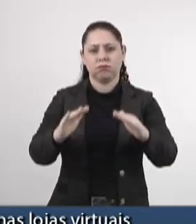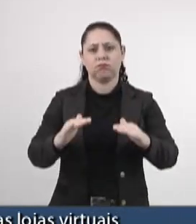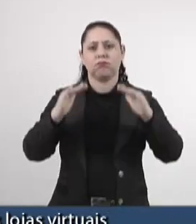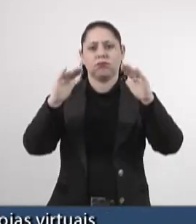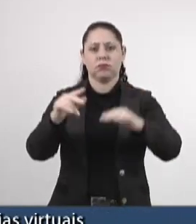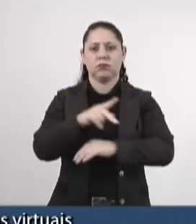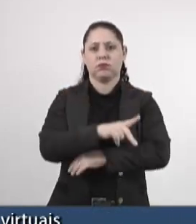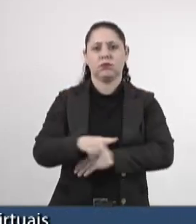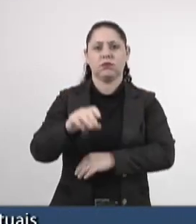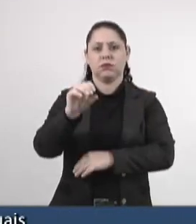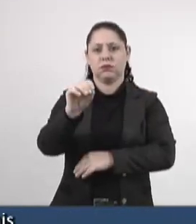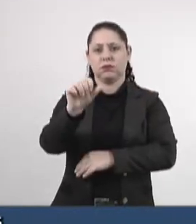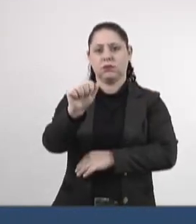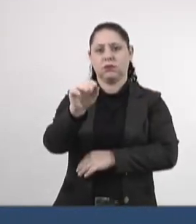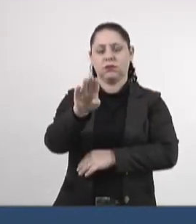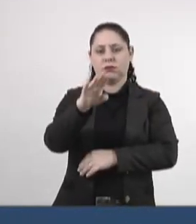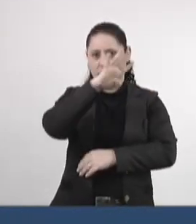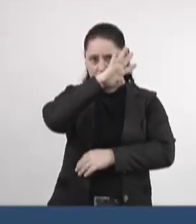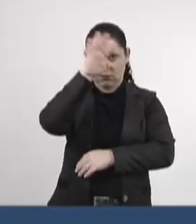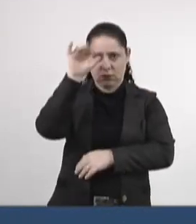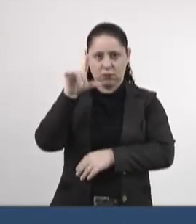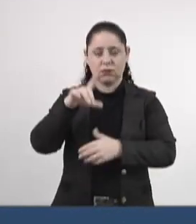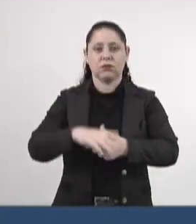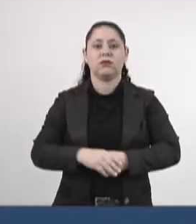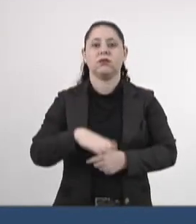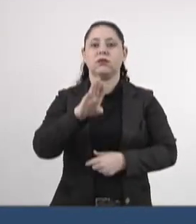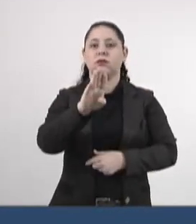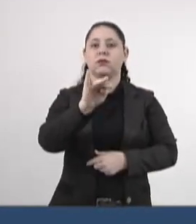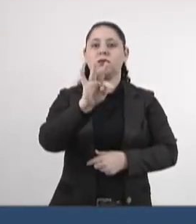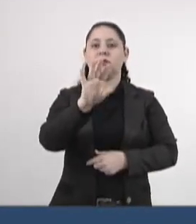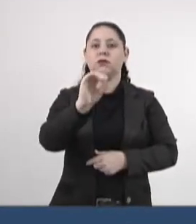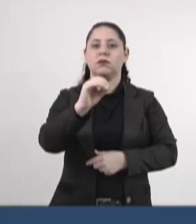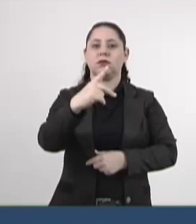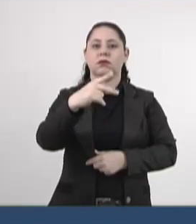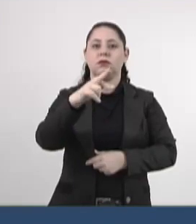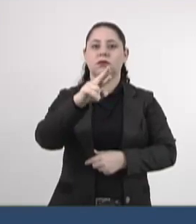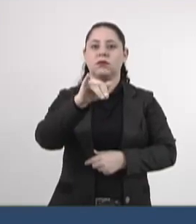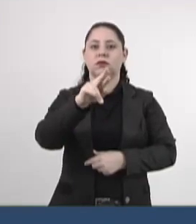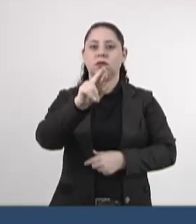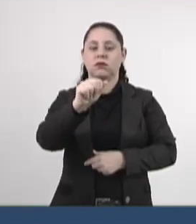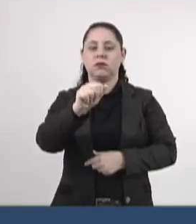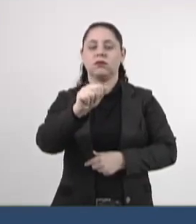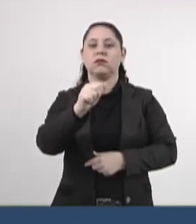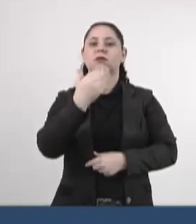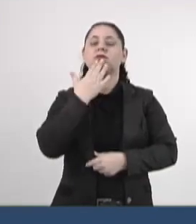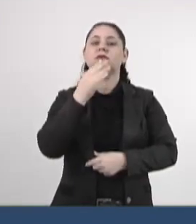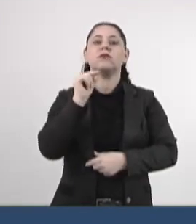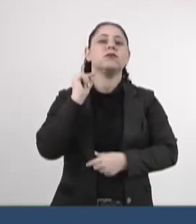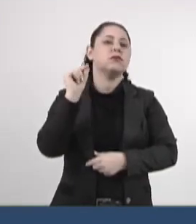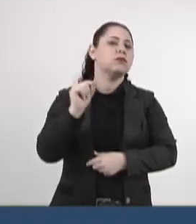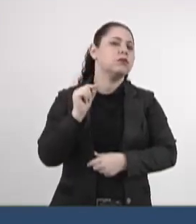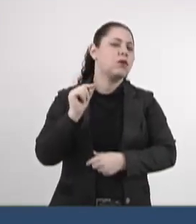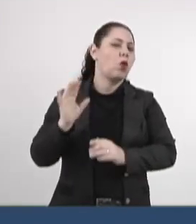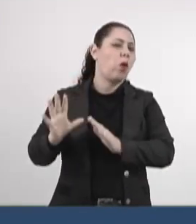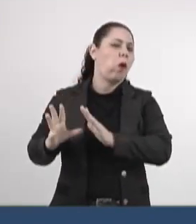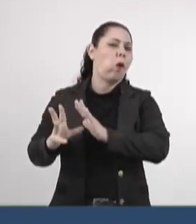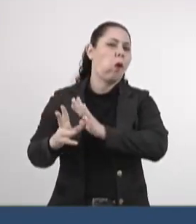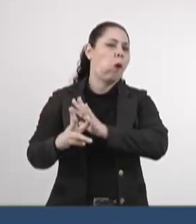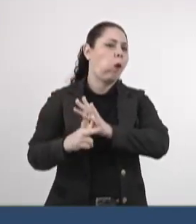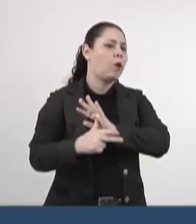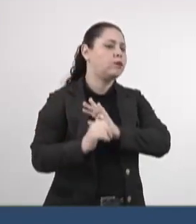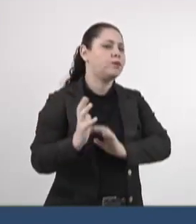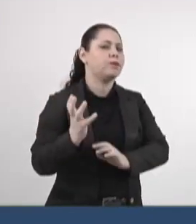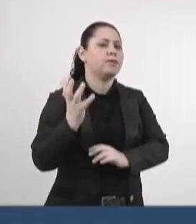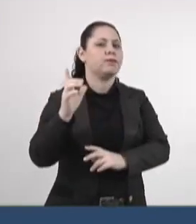presidente da OAB, Mato Grosso do Sul, Bito Pereira, solicitando informações referentes a possíveis fraudes ocorridas em